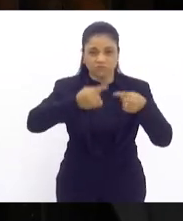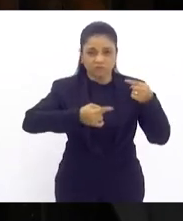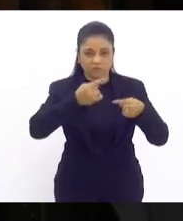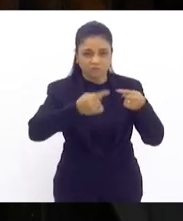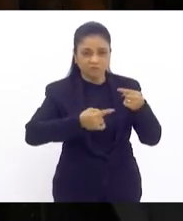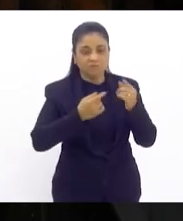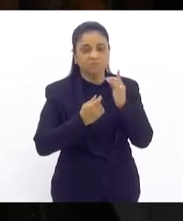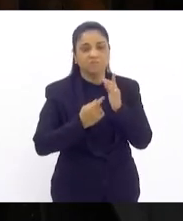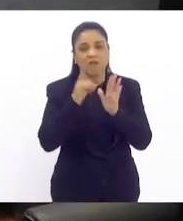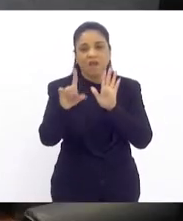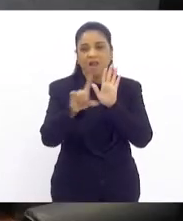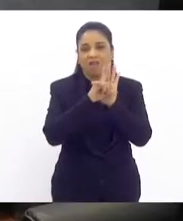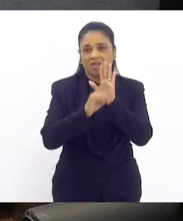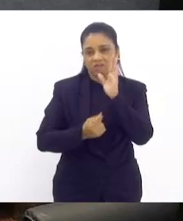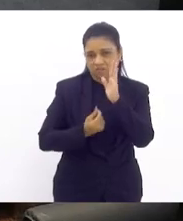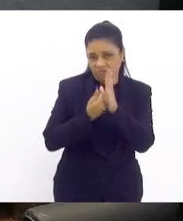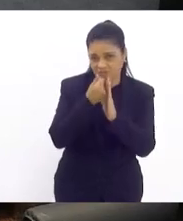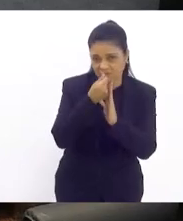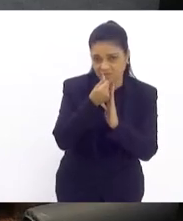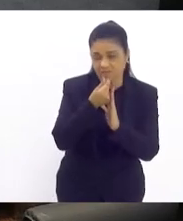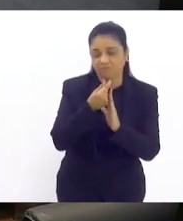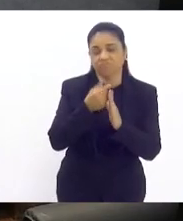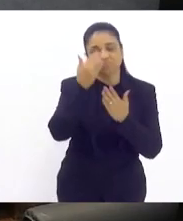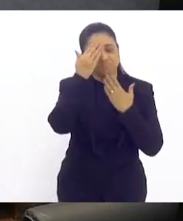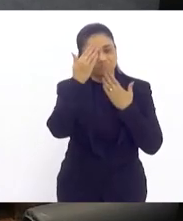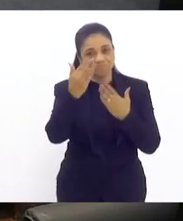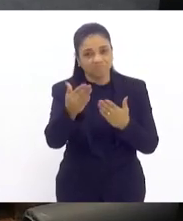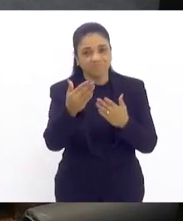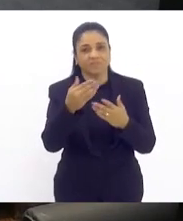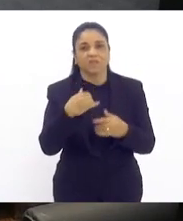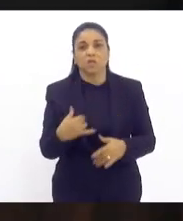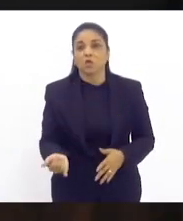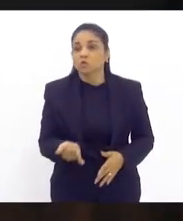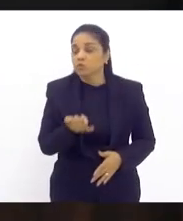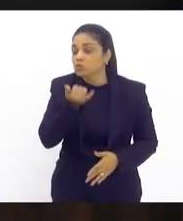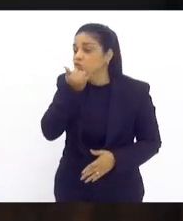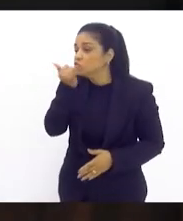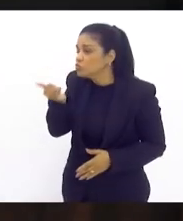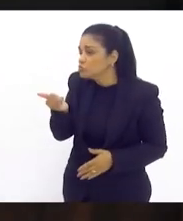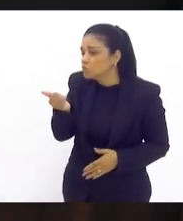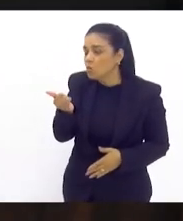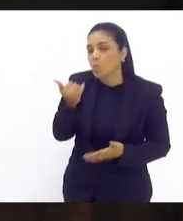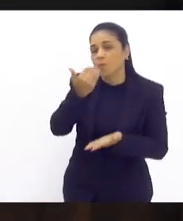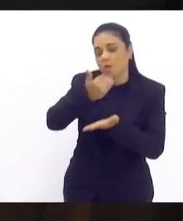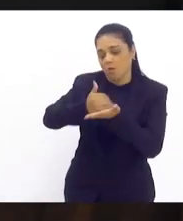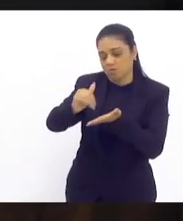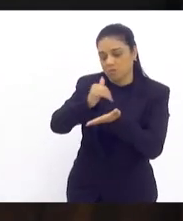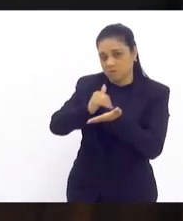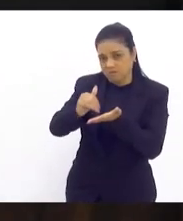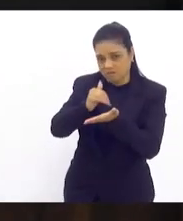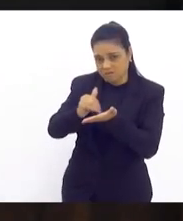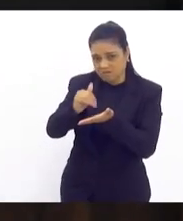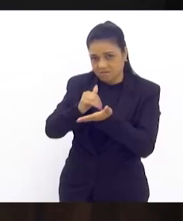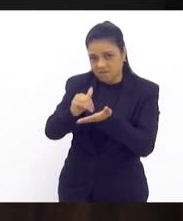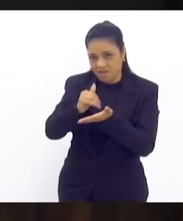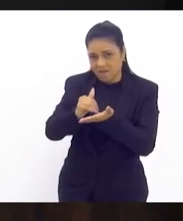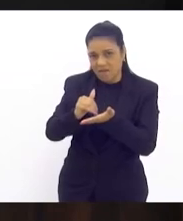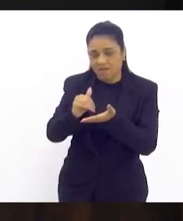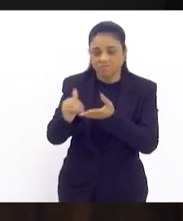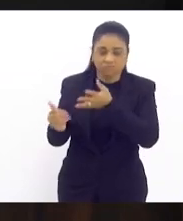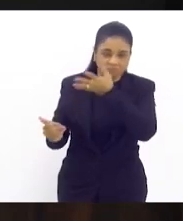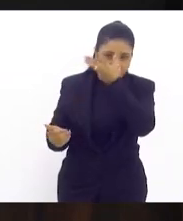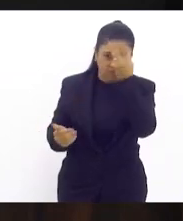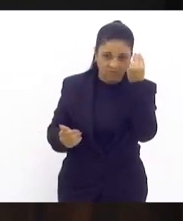muito obrigado senhora presidente a presidência pede desculpas o secretário da mesa que esqueceu de